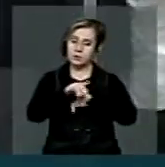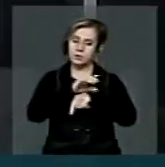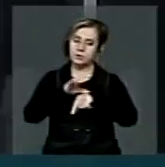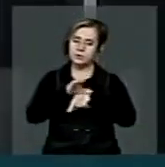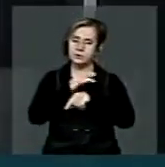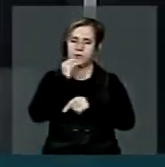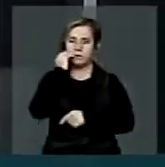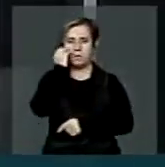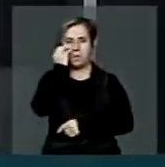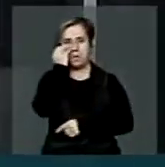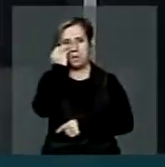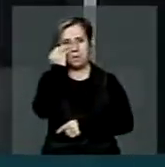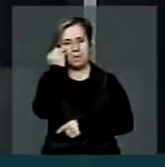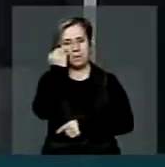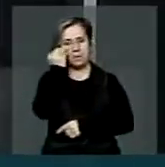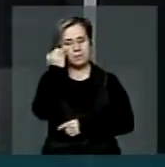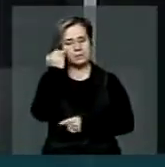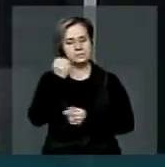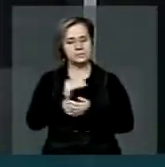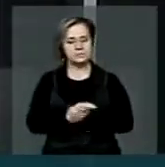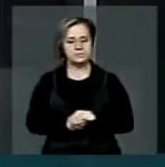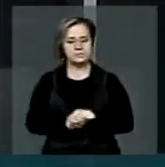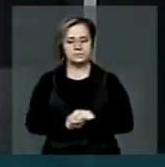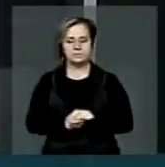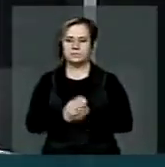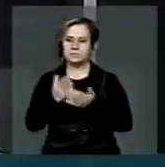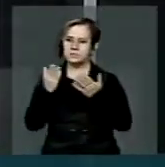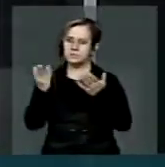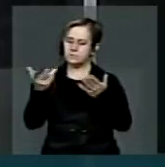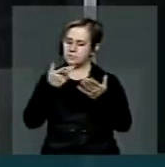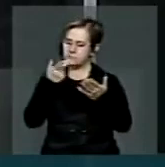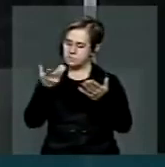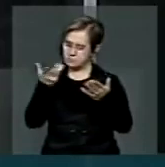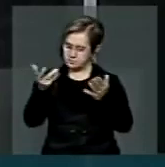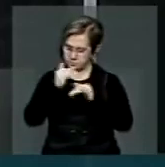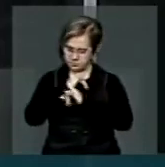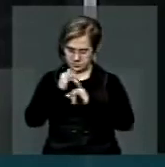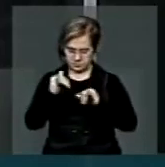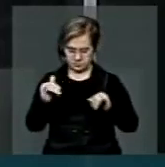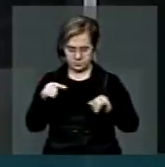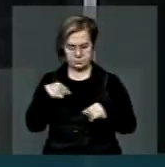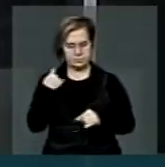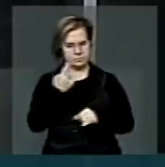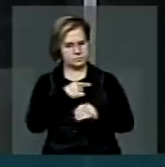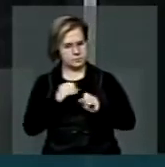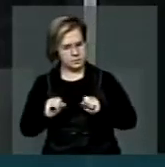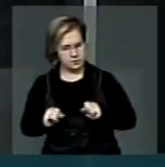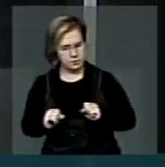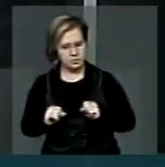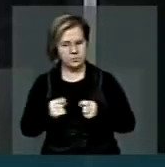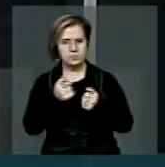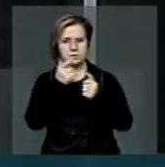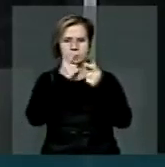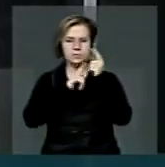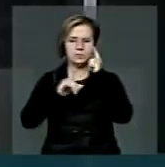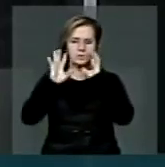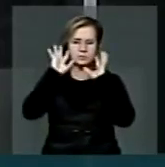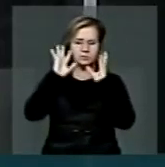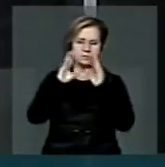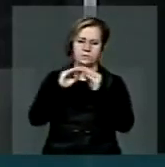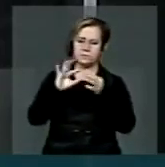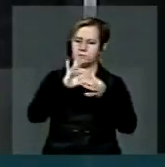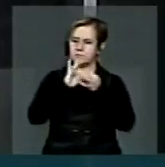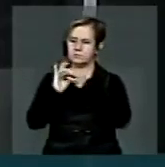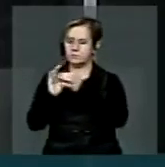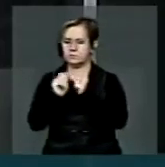legisle. É isso, Sr. Presidente, que eu queria colocar, que nós nos esforcemos para chegarmos a um entendimento para que as